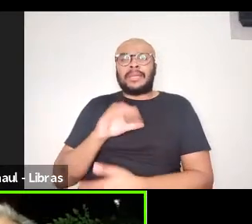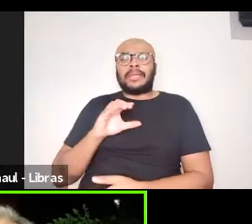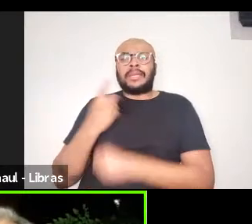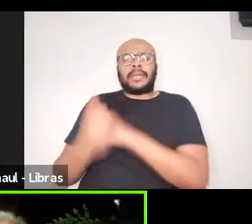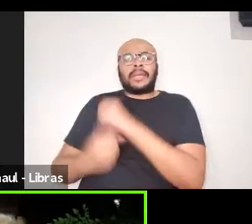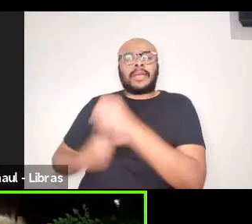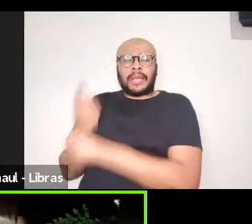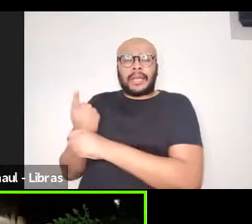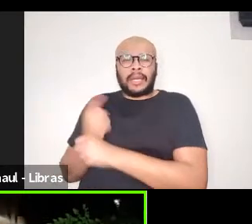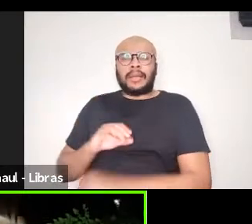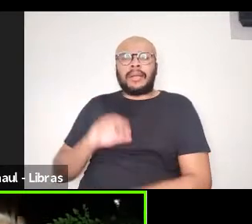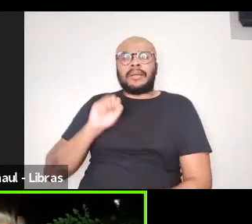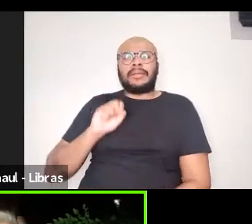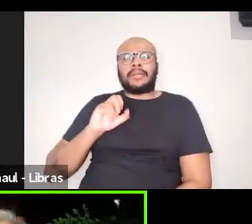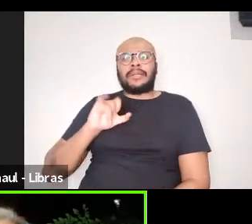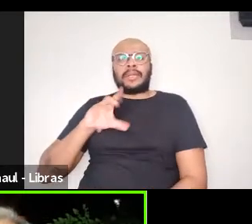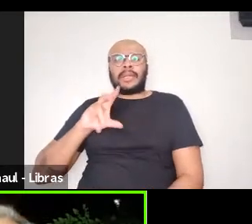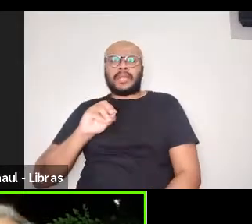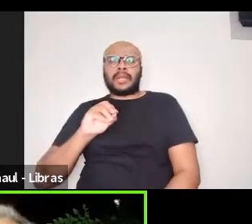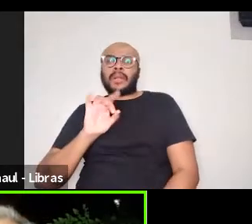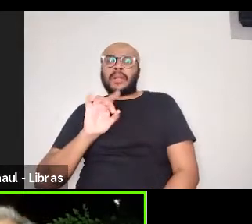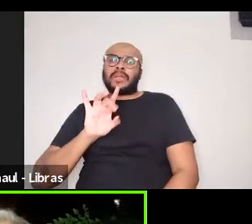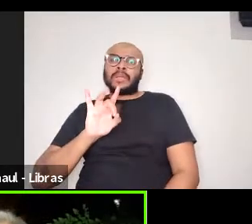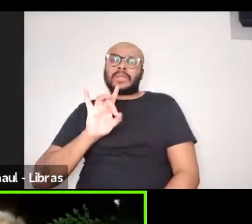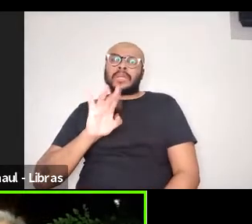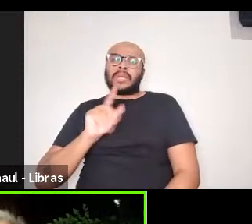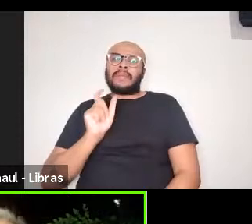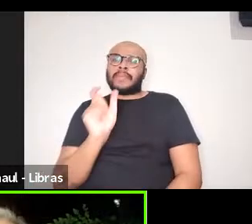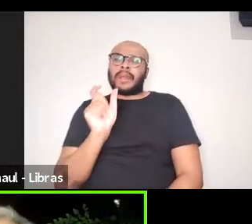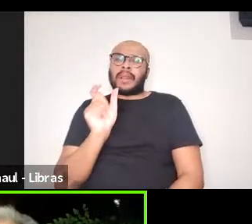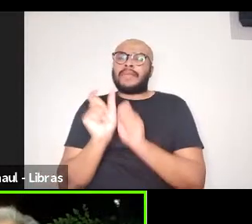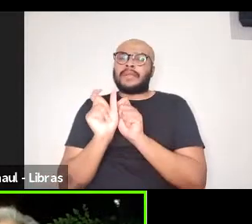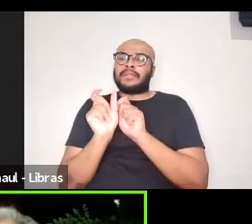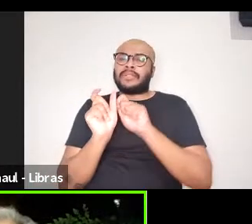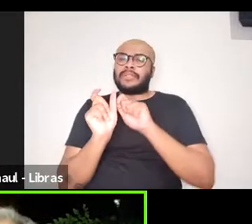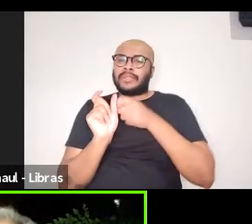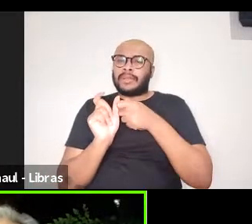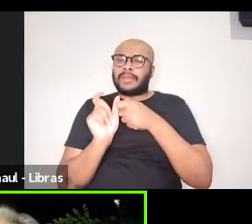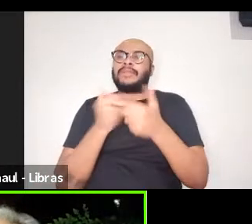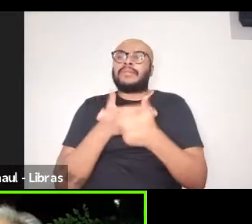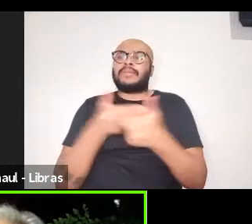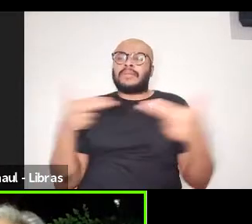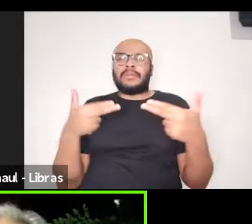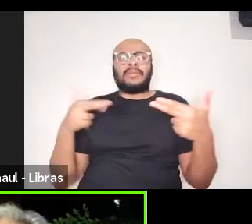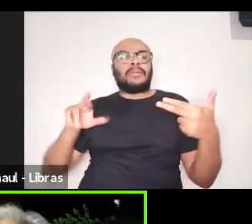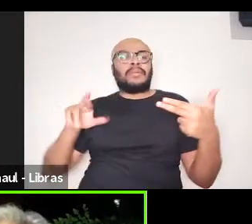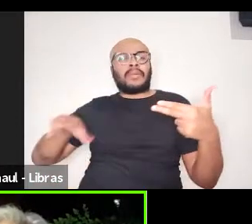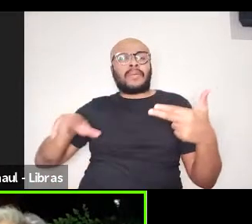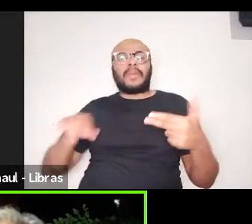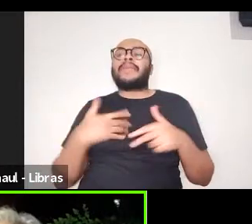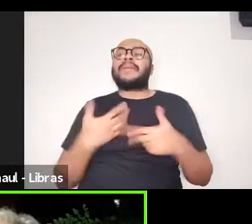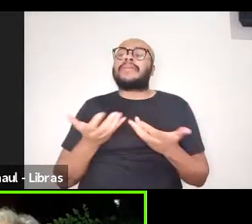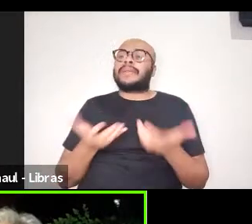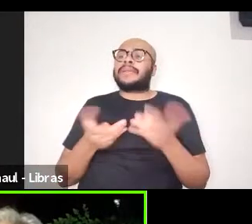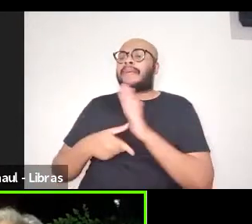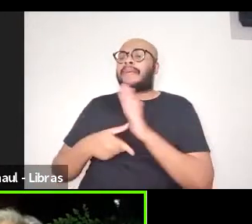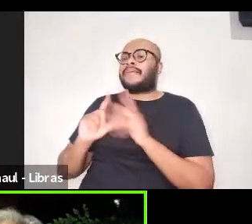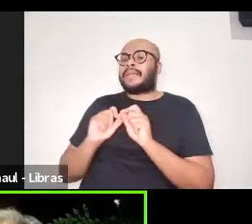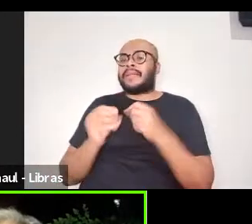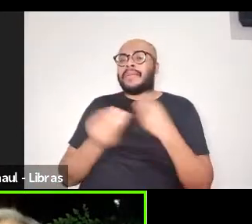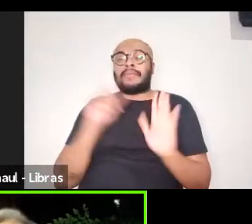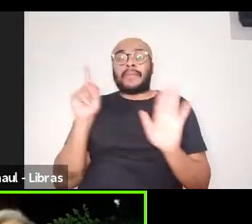Cielo e botar palavras-chave etc. Mas eu queria fazer uma